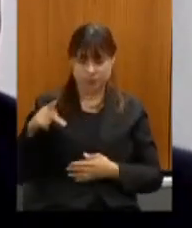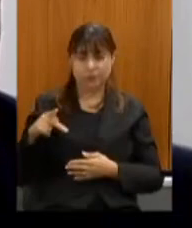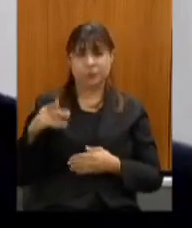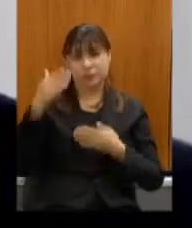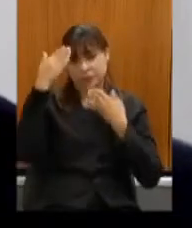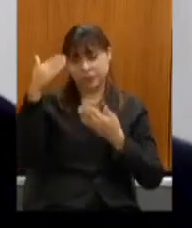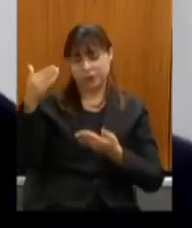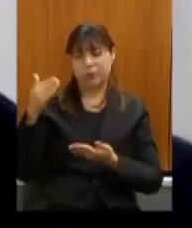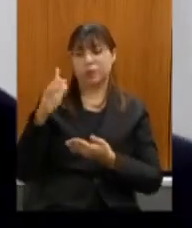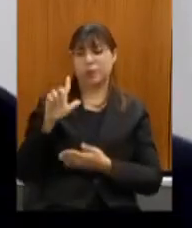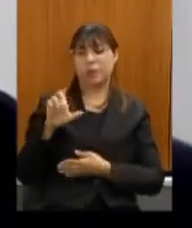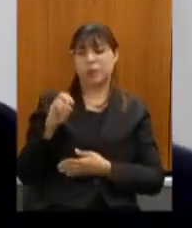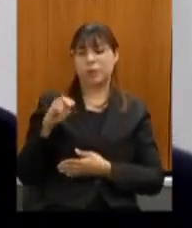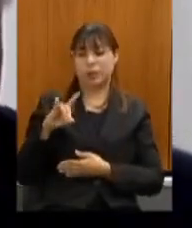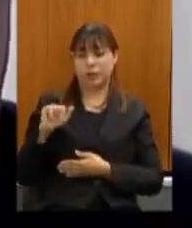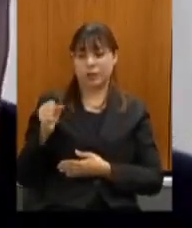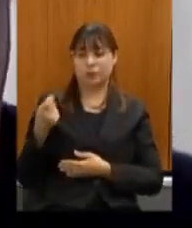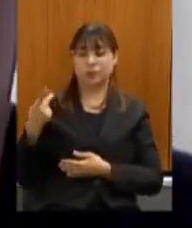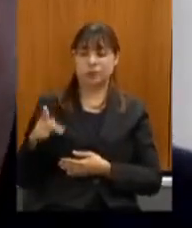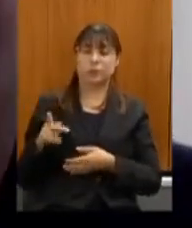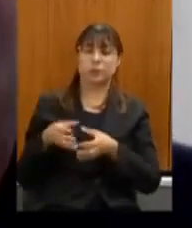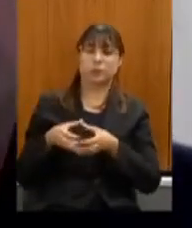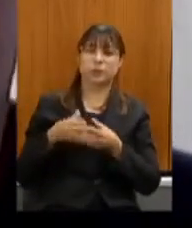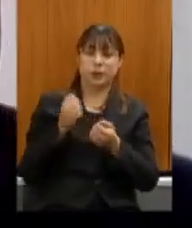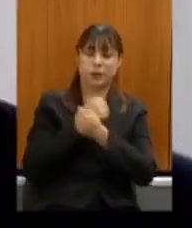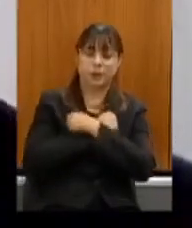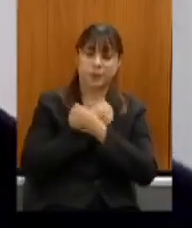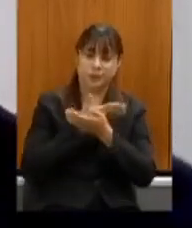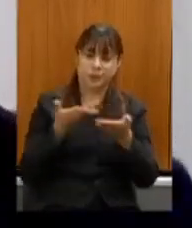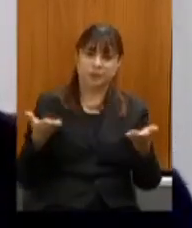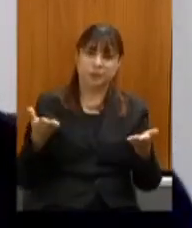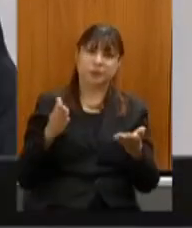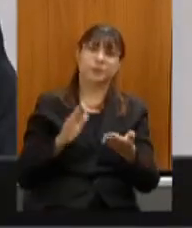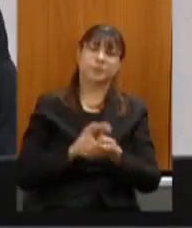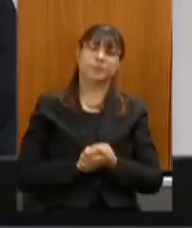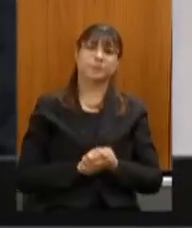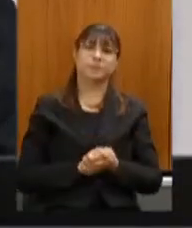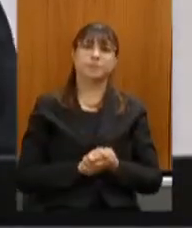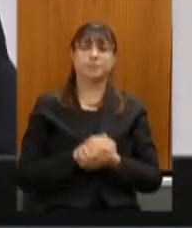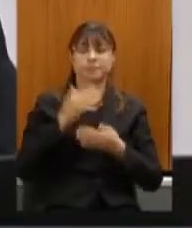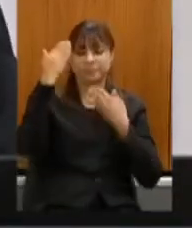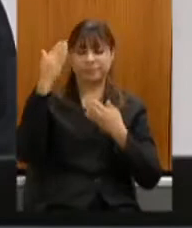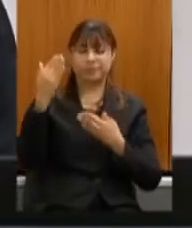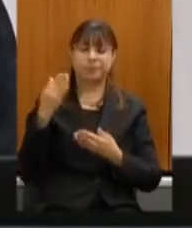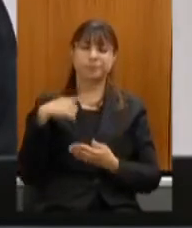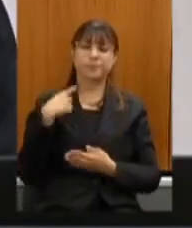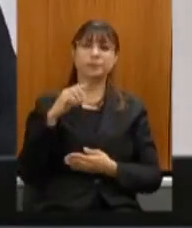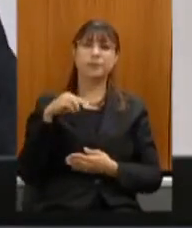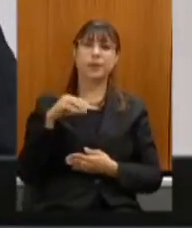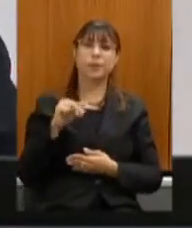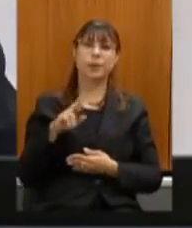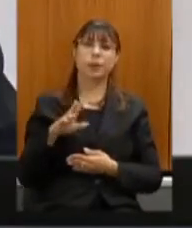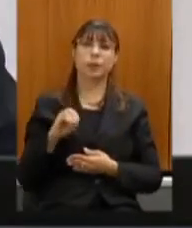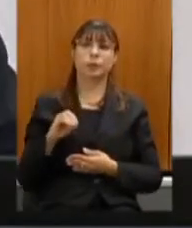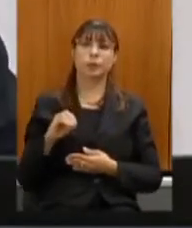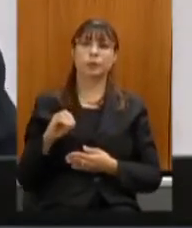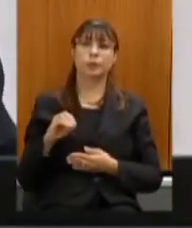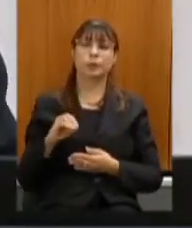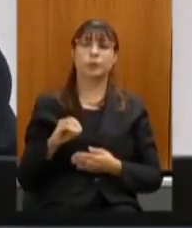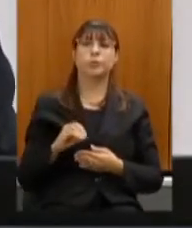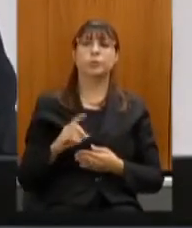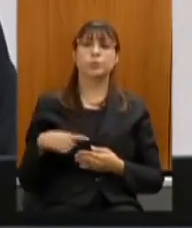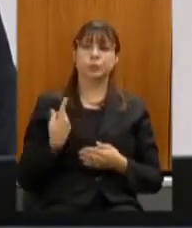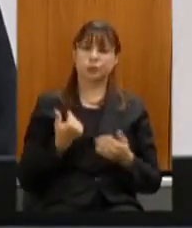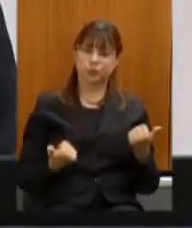obrigado Leônidas e a sua equipe um grande abraço a todos e até mais muito obrigado deputado Mauro Tramonte conte com nosso